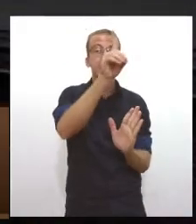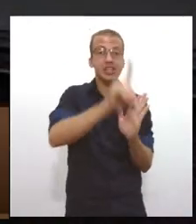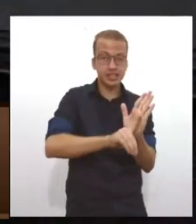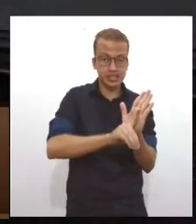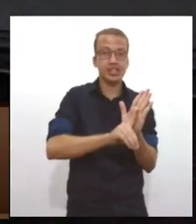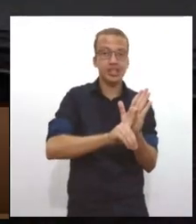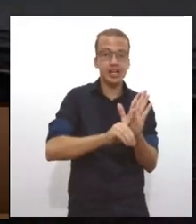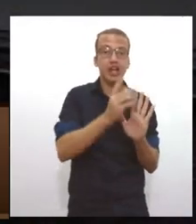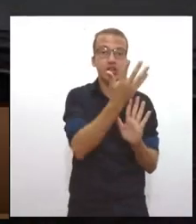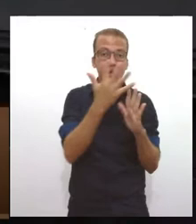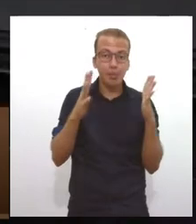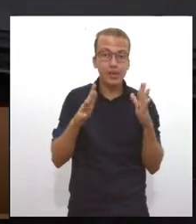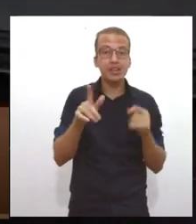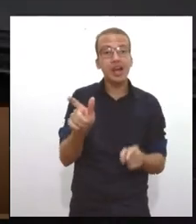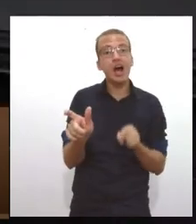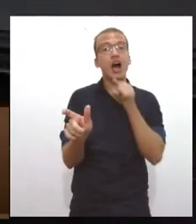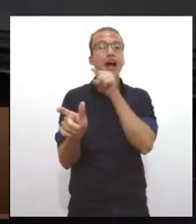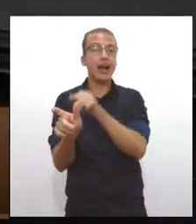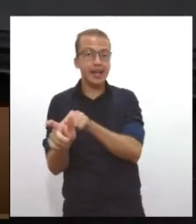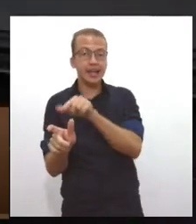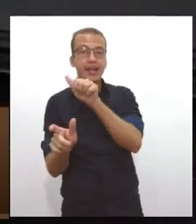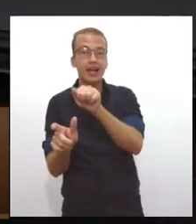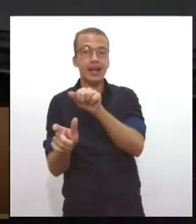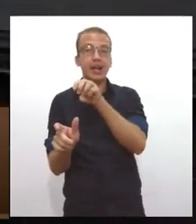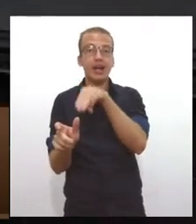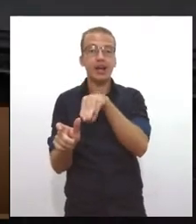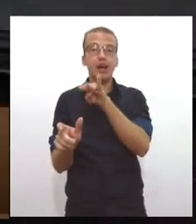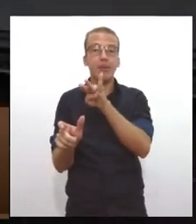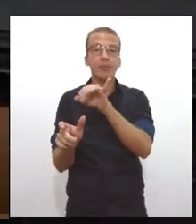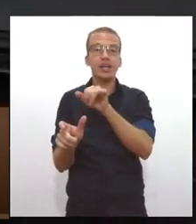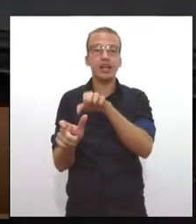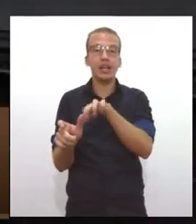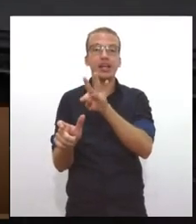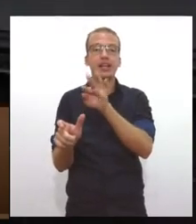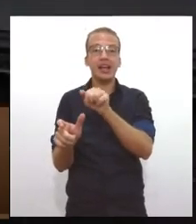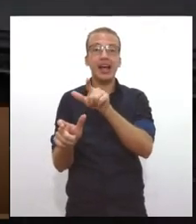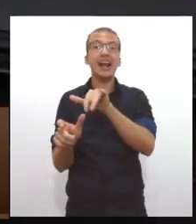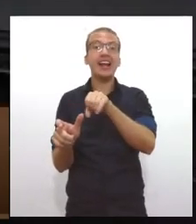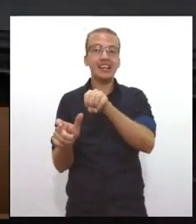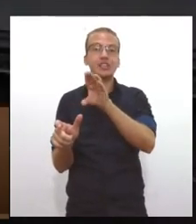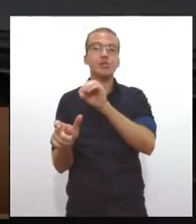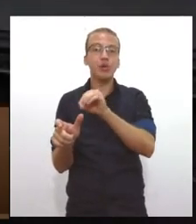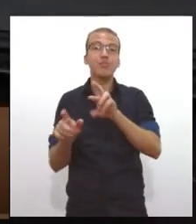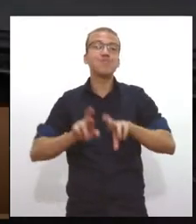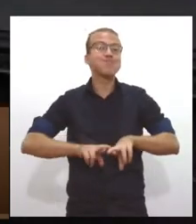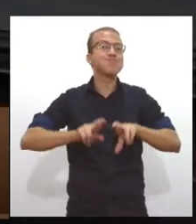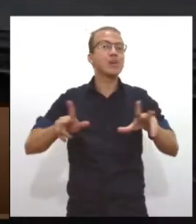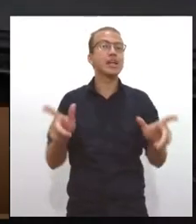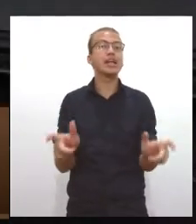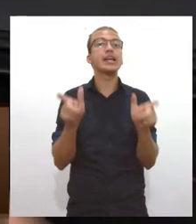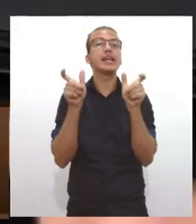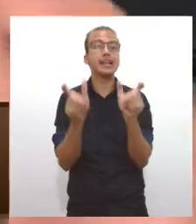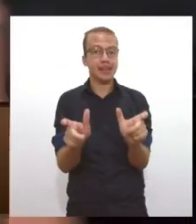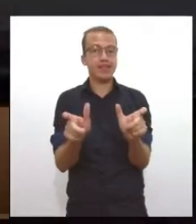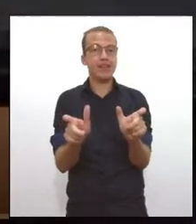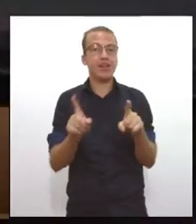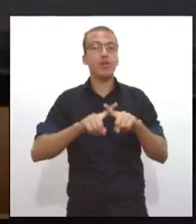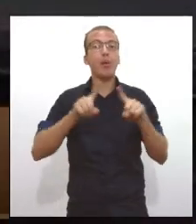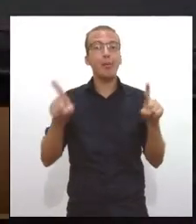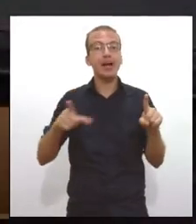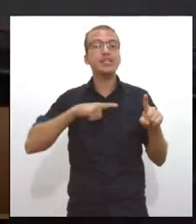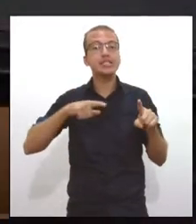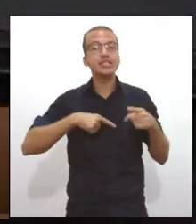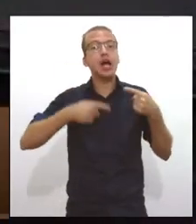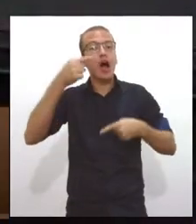eles se encontram na política pública. Na hora de se construir uma política pública de como é que o Estado vai operacionalizar os interesses da